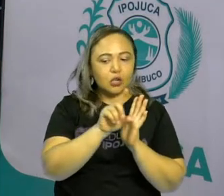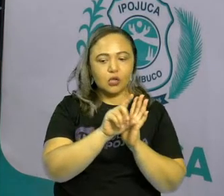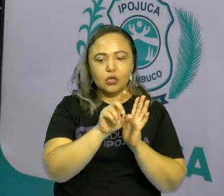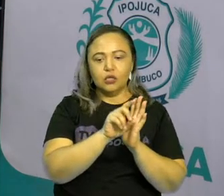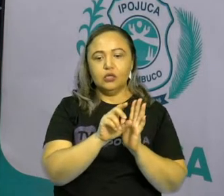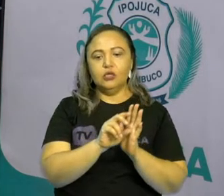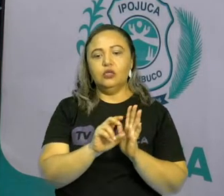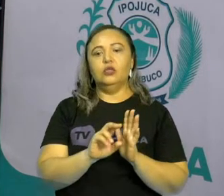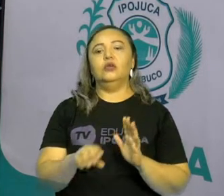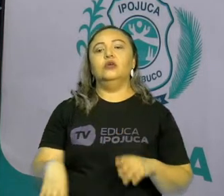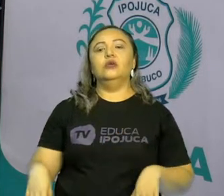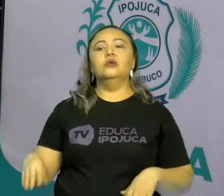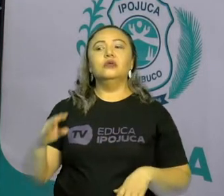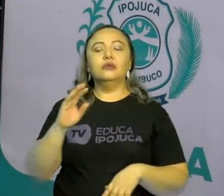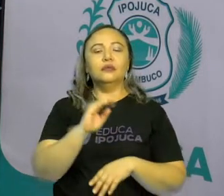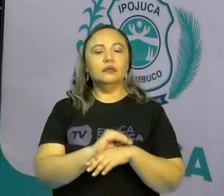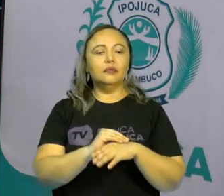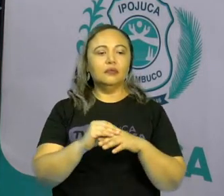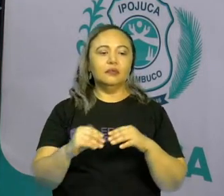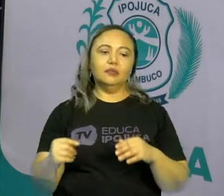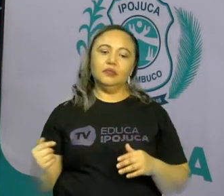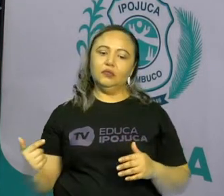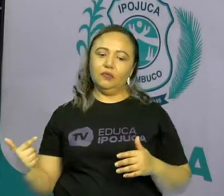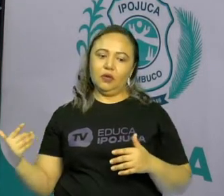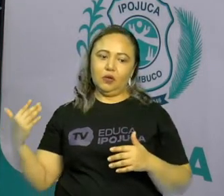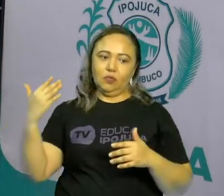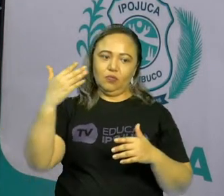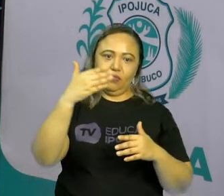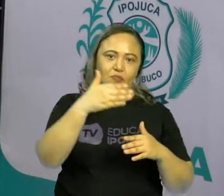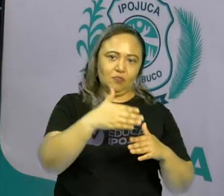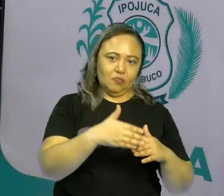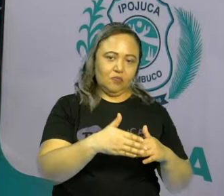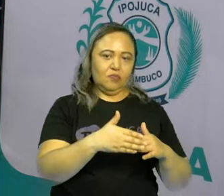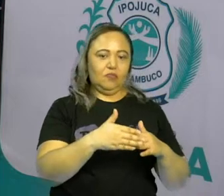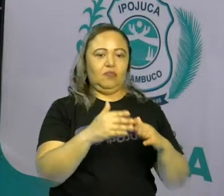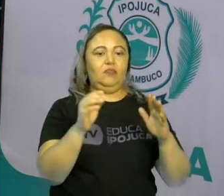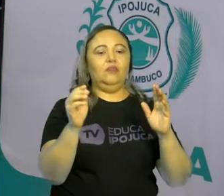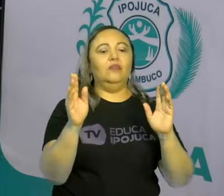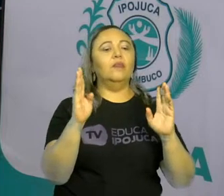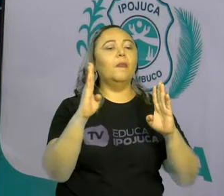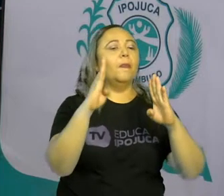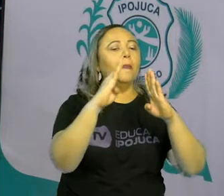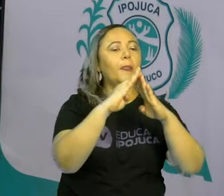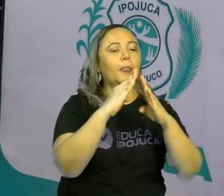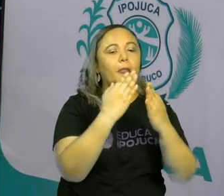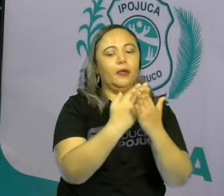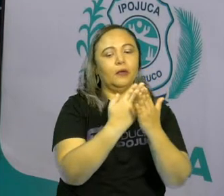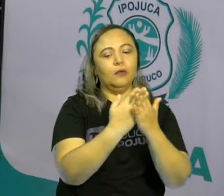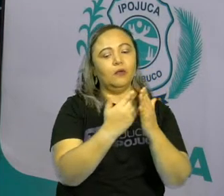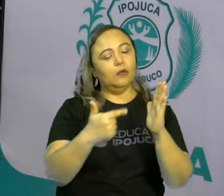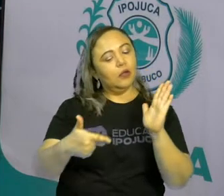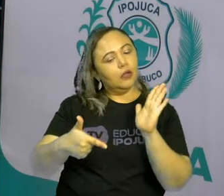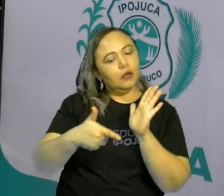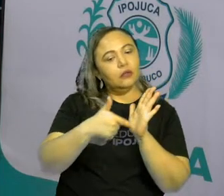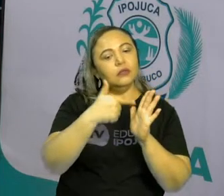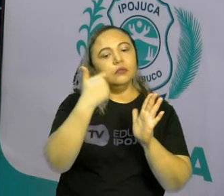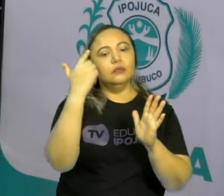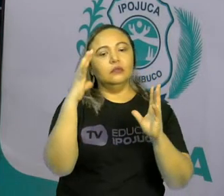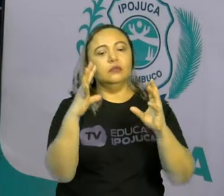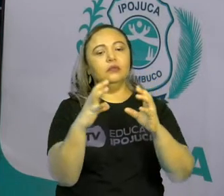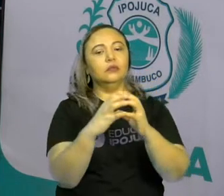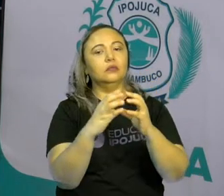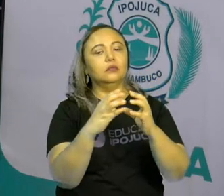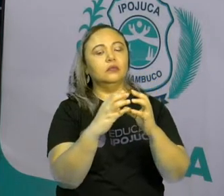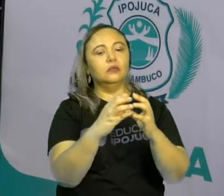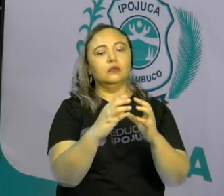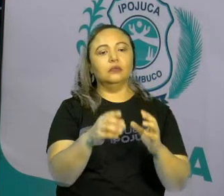para a escola, que é a segunda comunidade, na qual o ser humano vai fazer